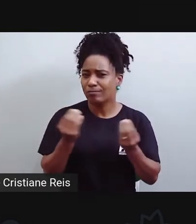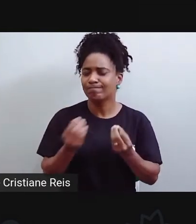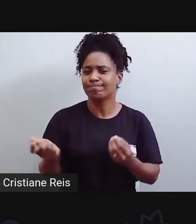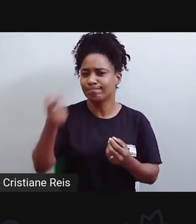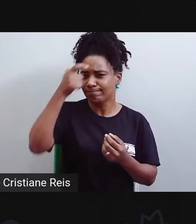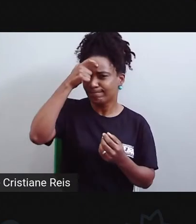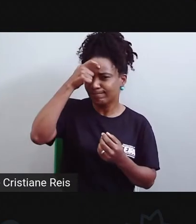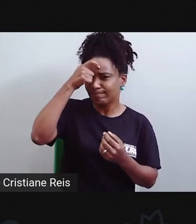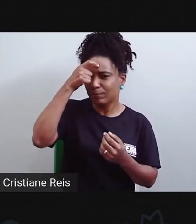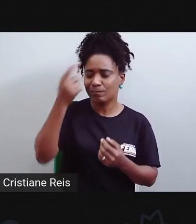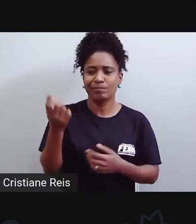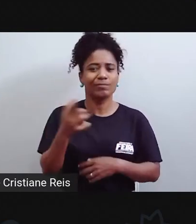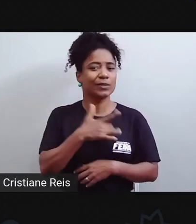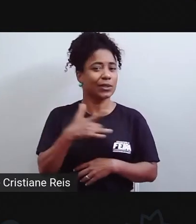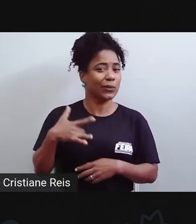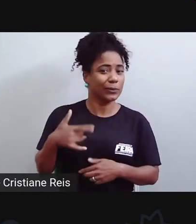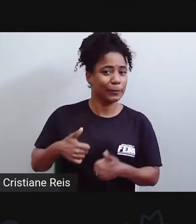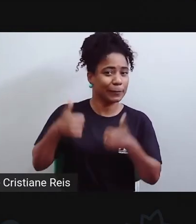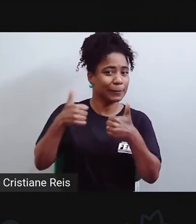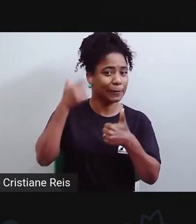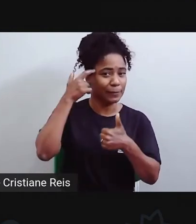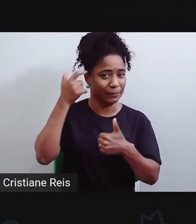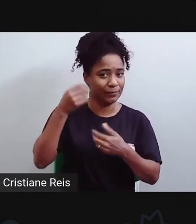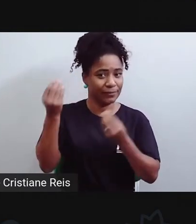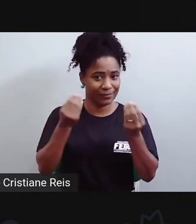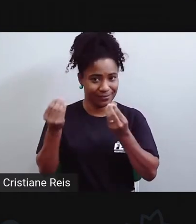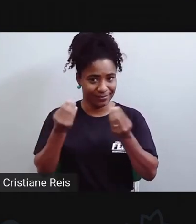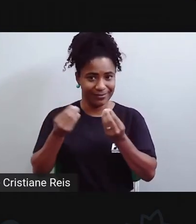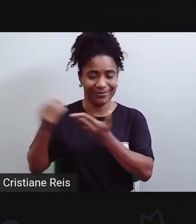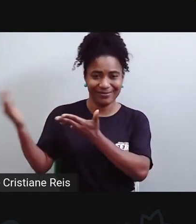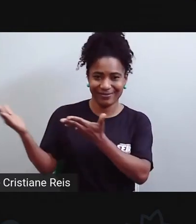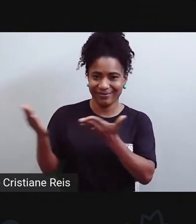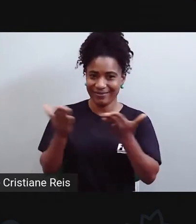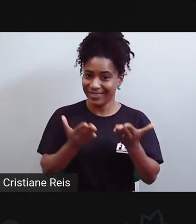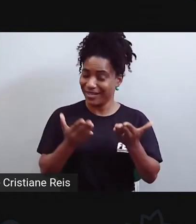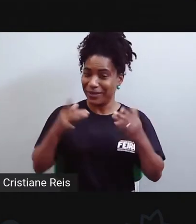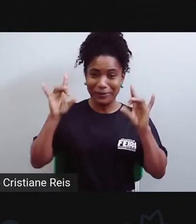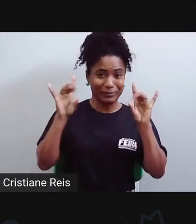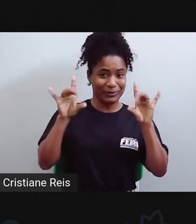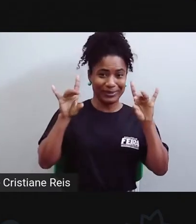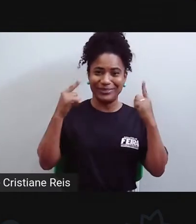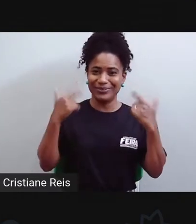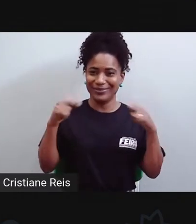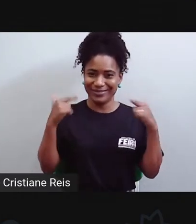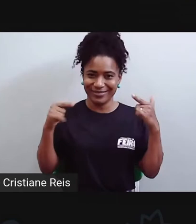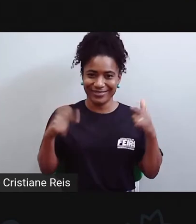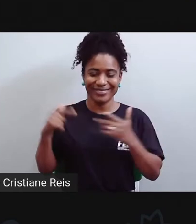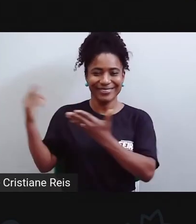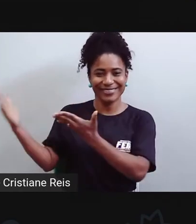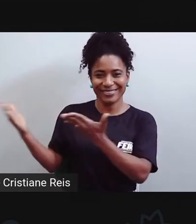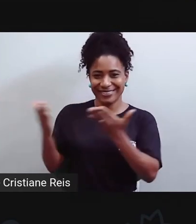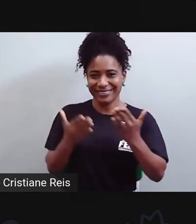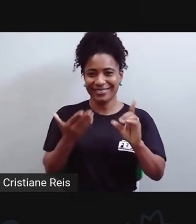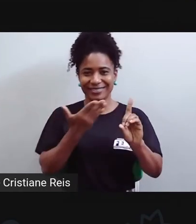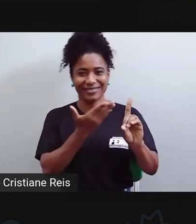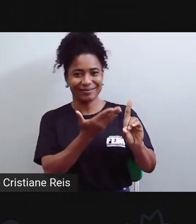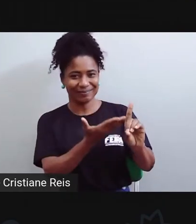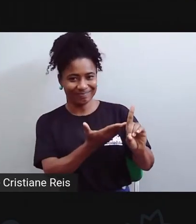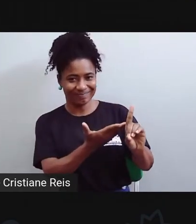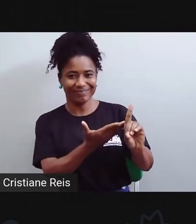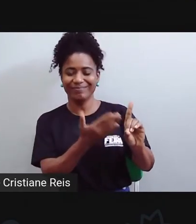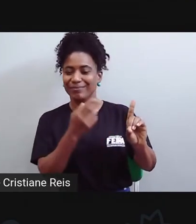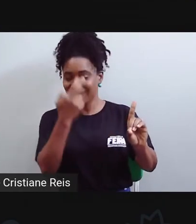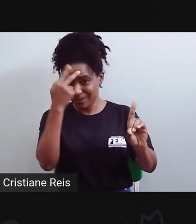Então, pra gente aprender mais sobre saúde mental, eu não sou especialista na área, eu convidei uma pessoa super